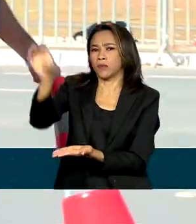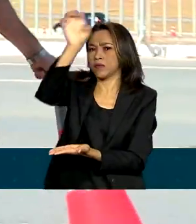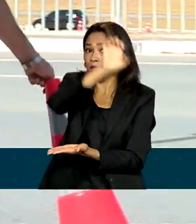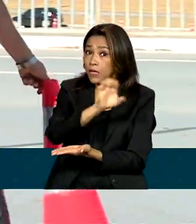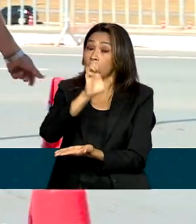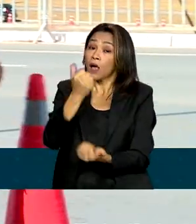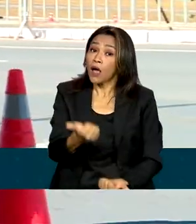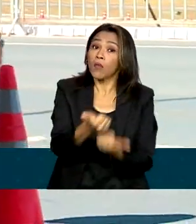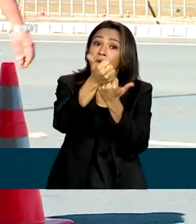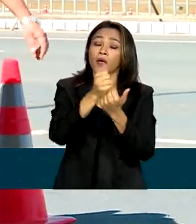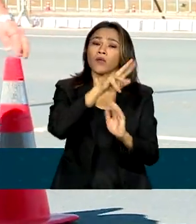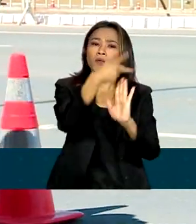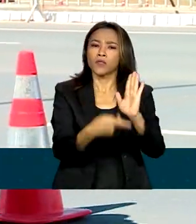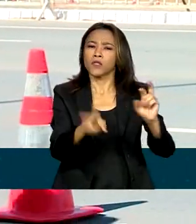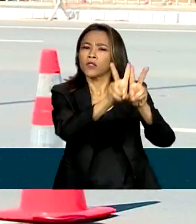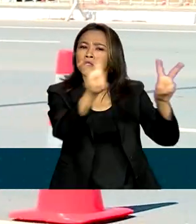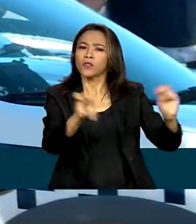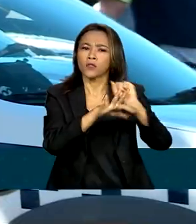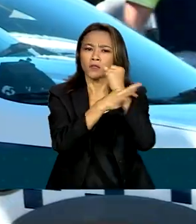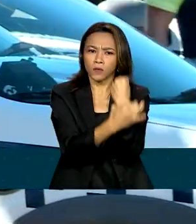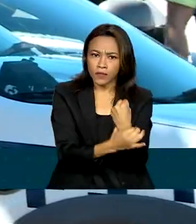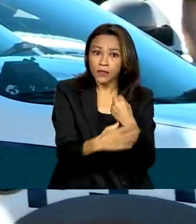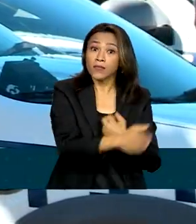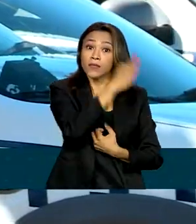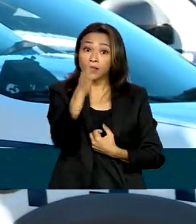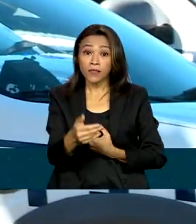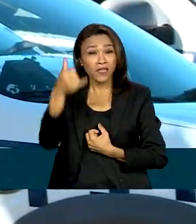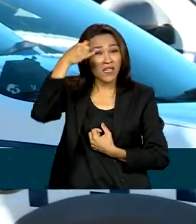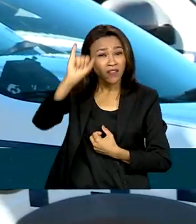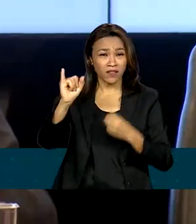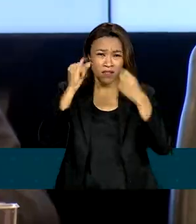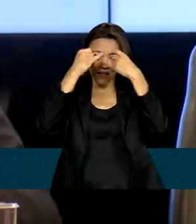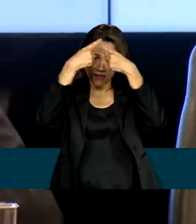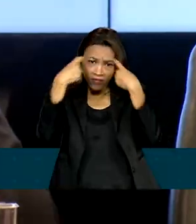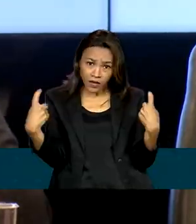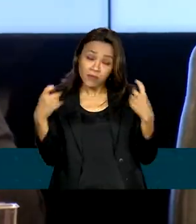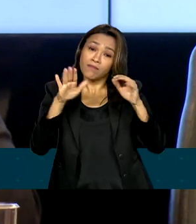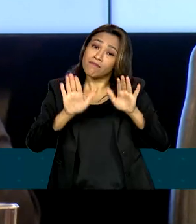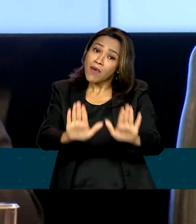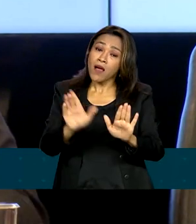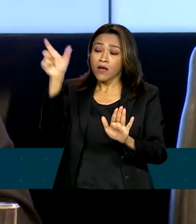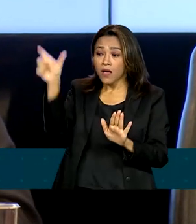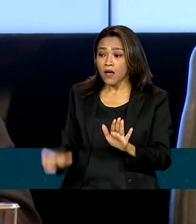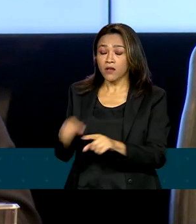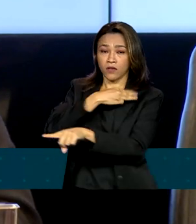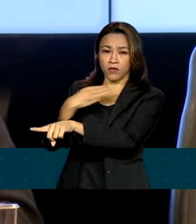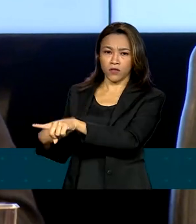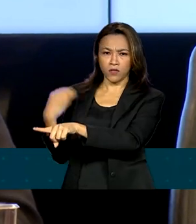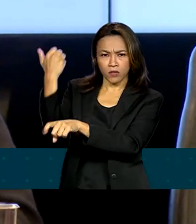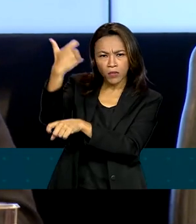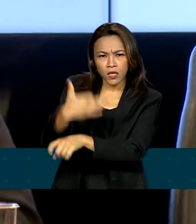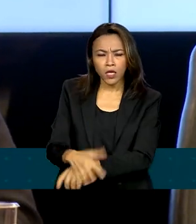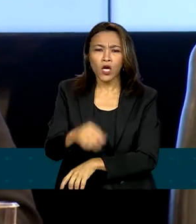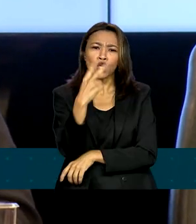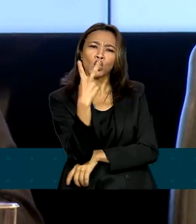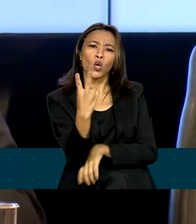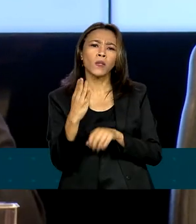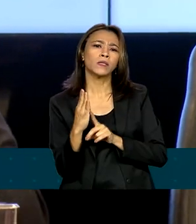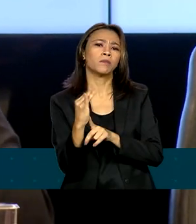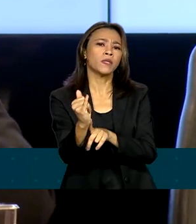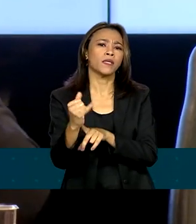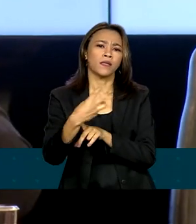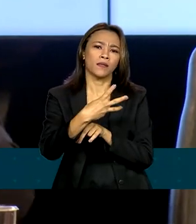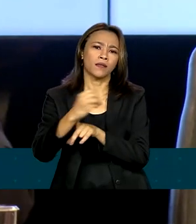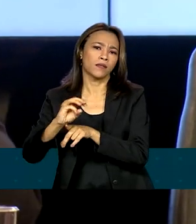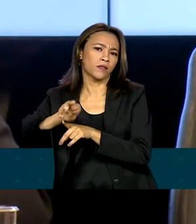a execução de projetos na área de segurança pública e prevenção à violência. Mas, segundo o Dino, há cerca de 2 bilhões e